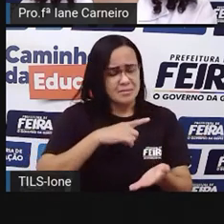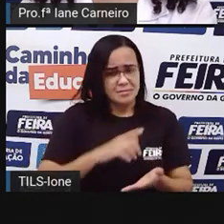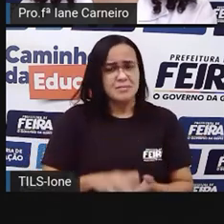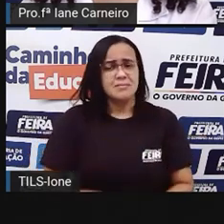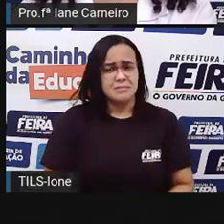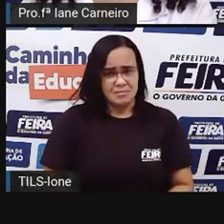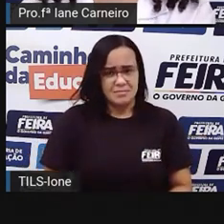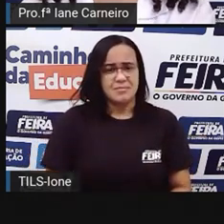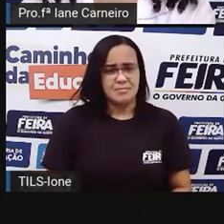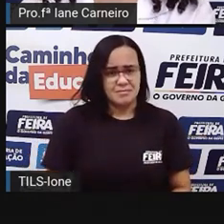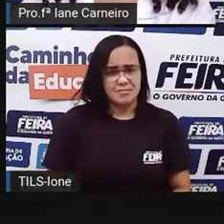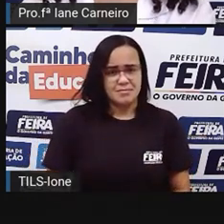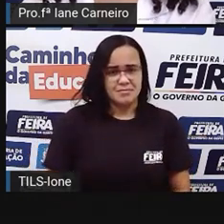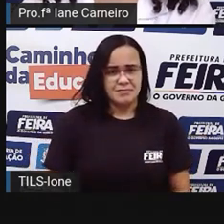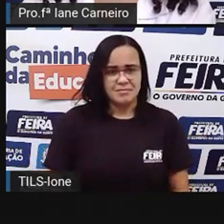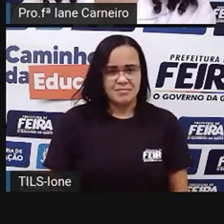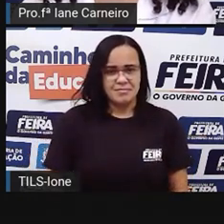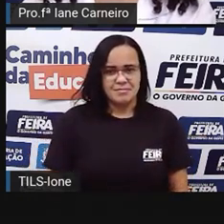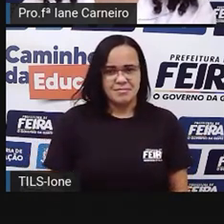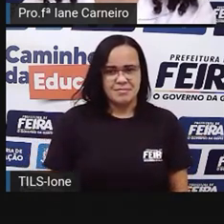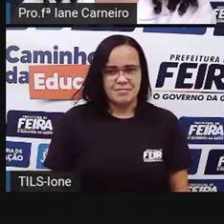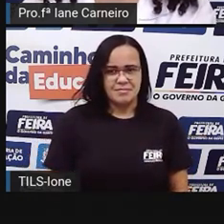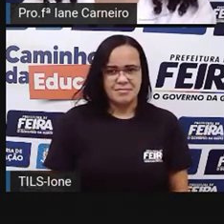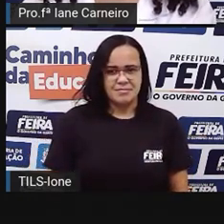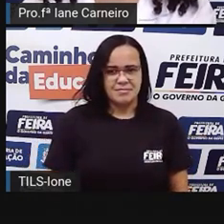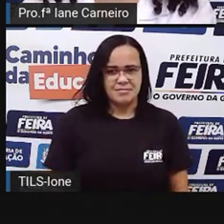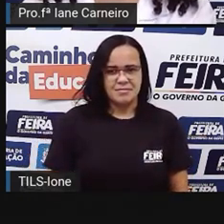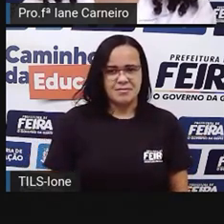Tá vendo? Tá